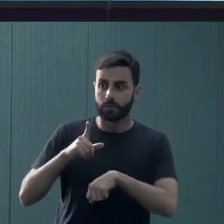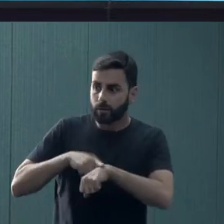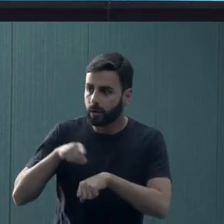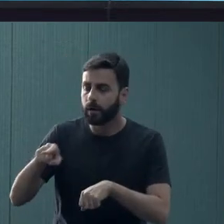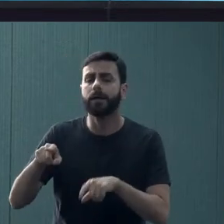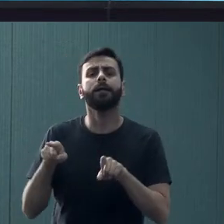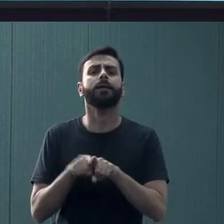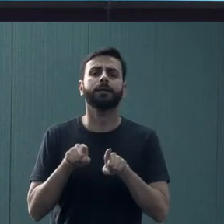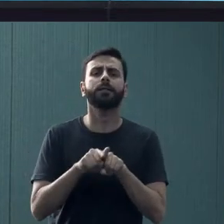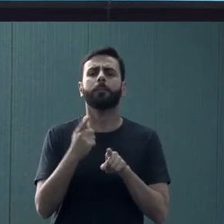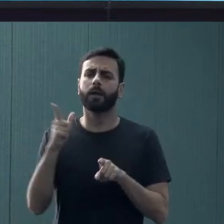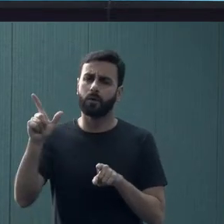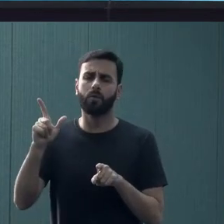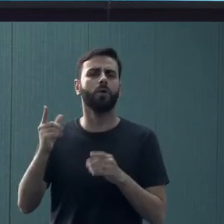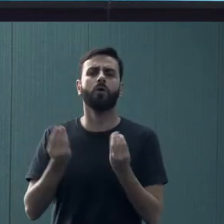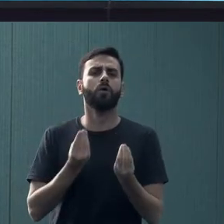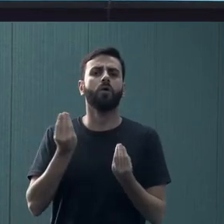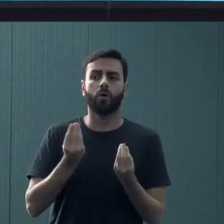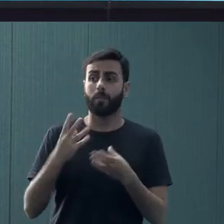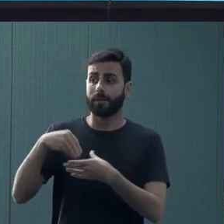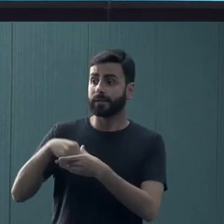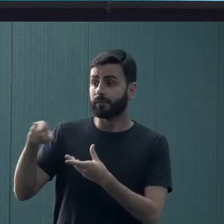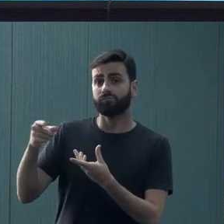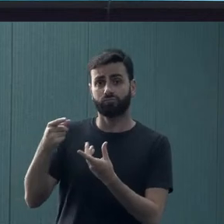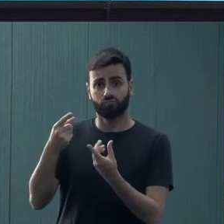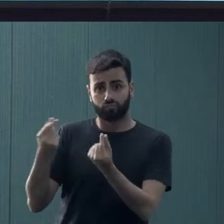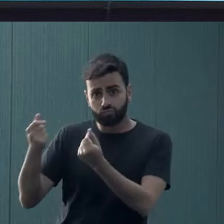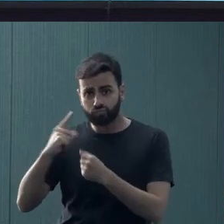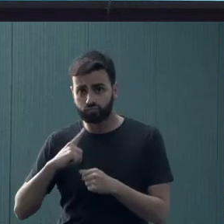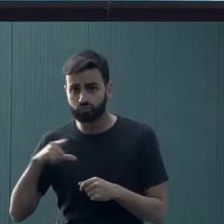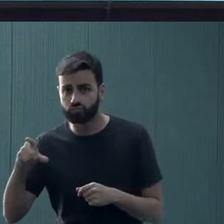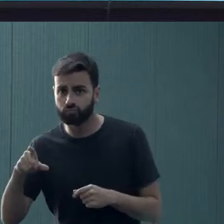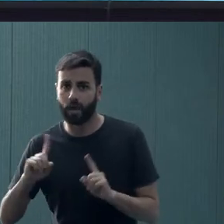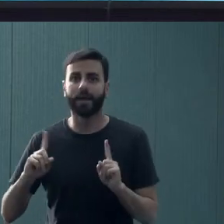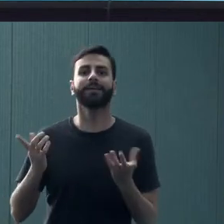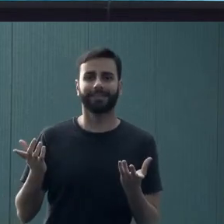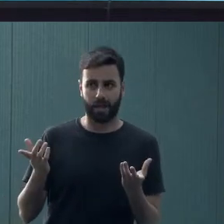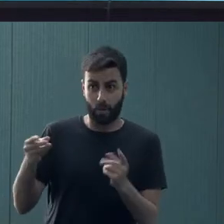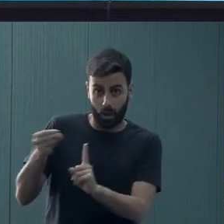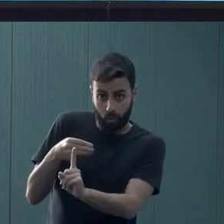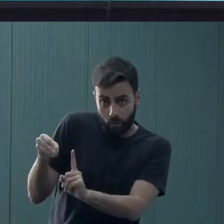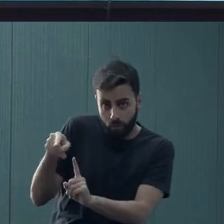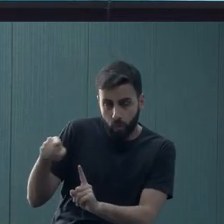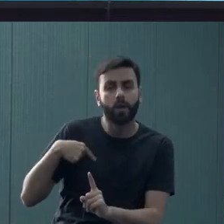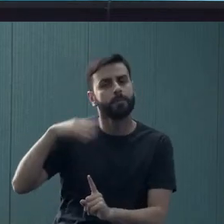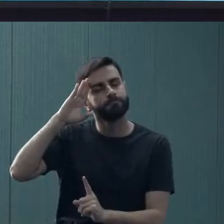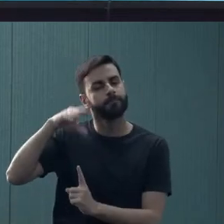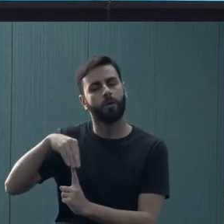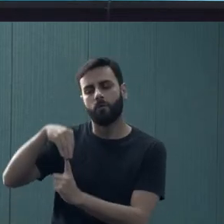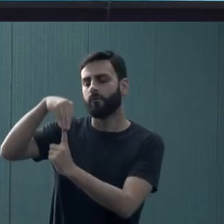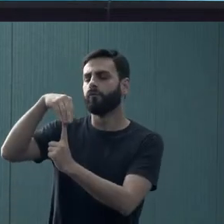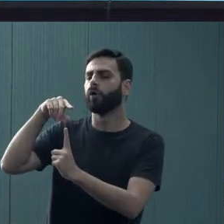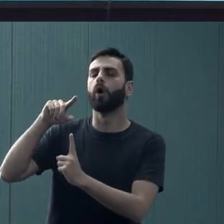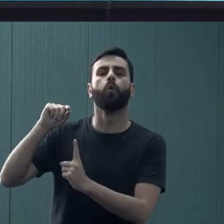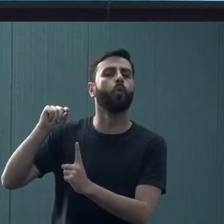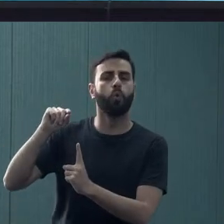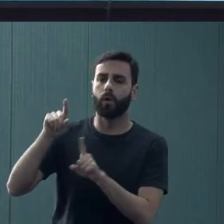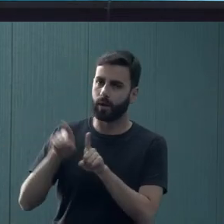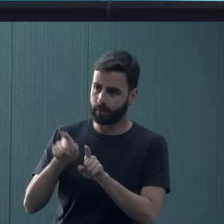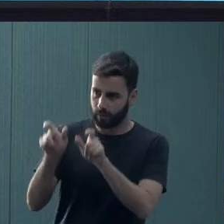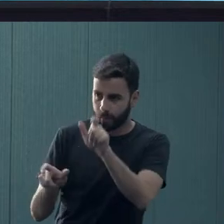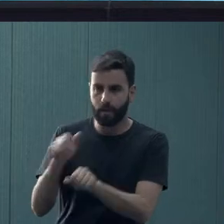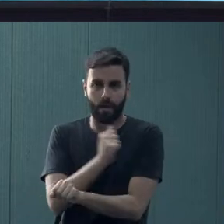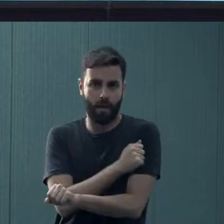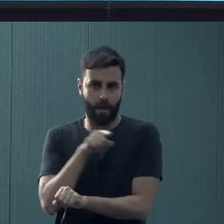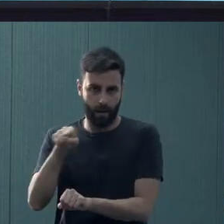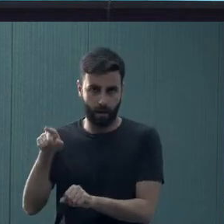momento e também as condições socioeconômicas, que isso é muito importante. Nossa prioridade de atendimento são